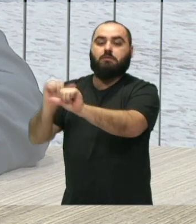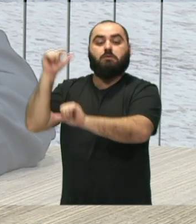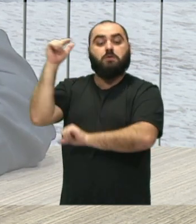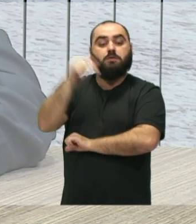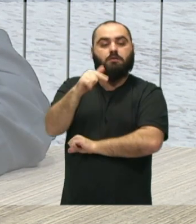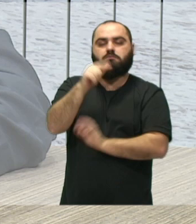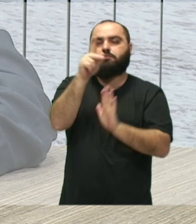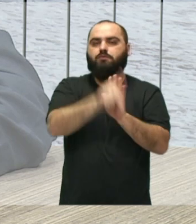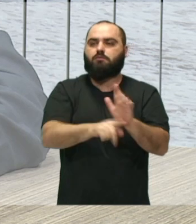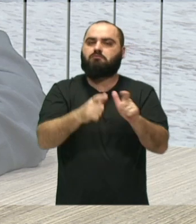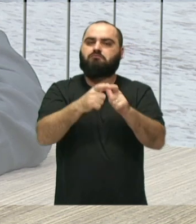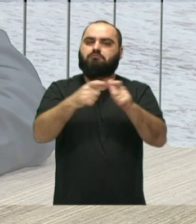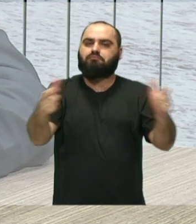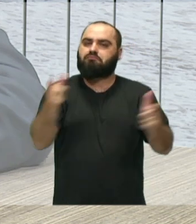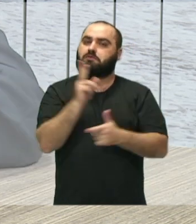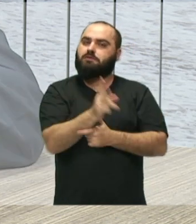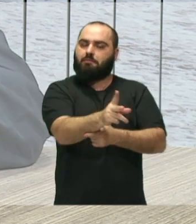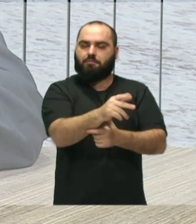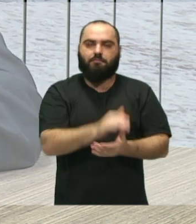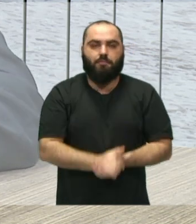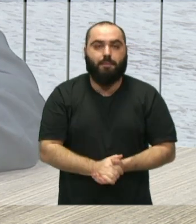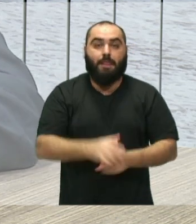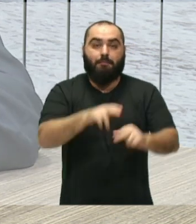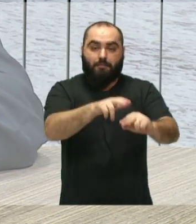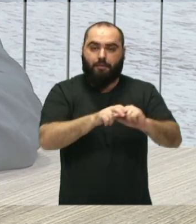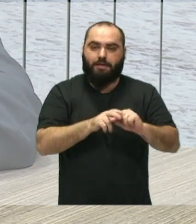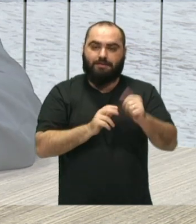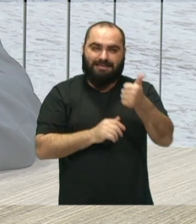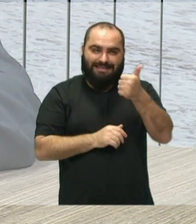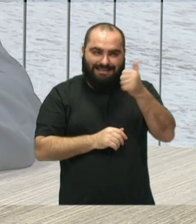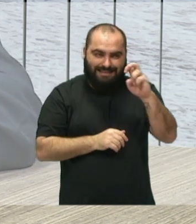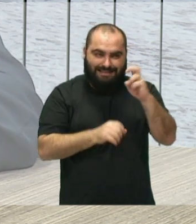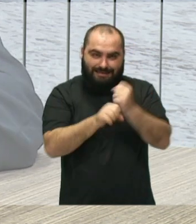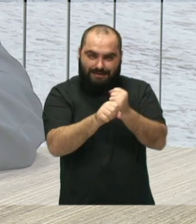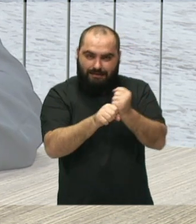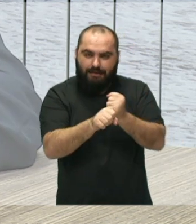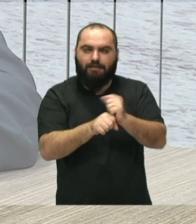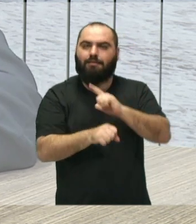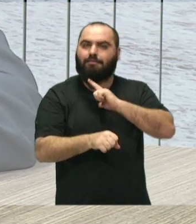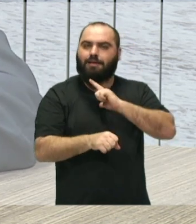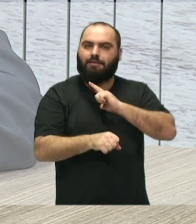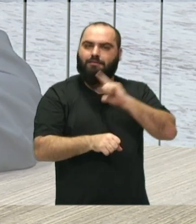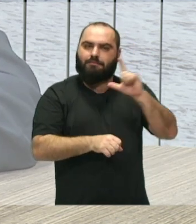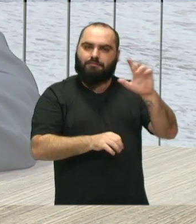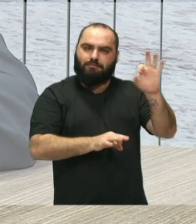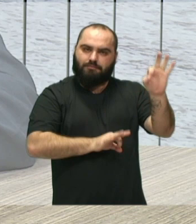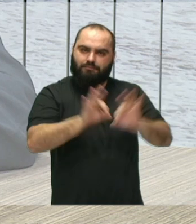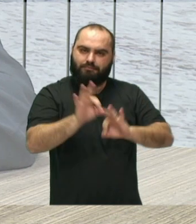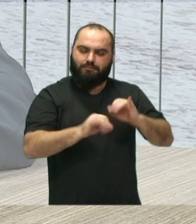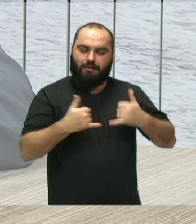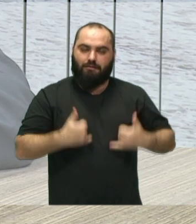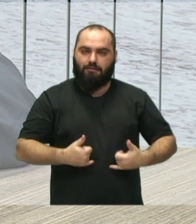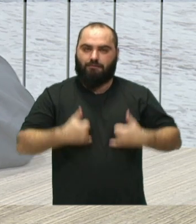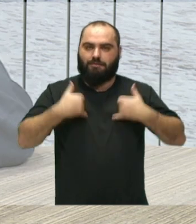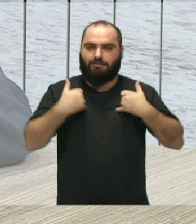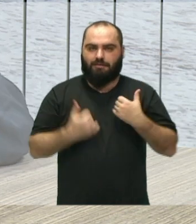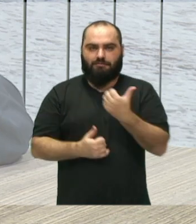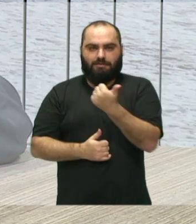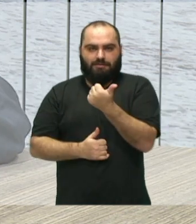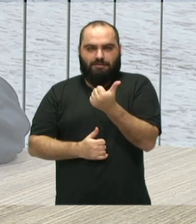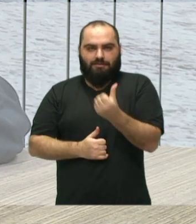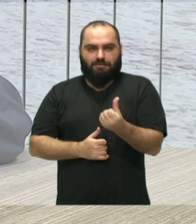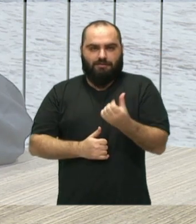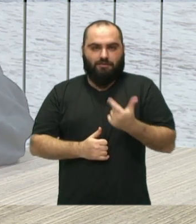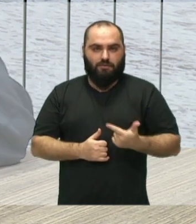nessas comemorações dos 15 anos, gente incluiu ela junto à programação do aniversário de 162 anos do município.